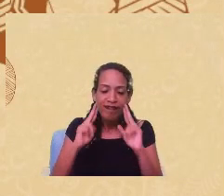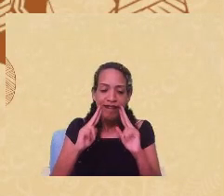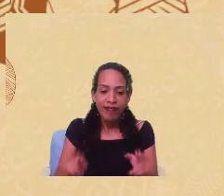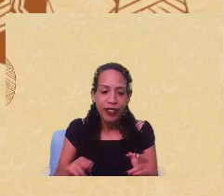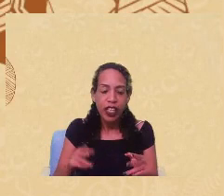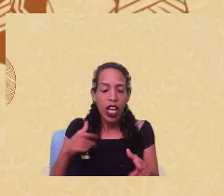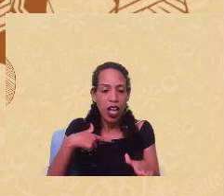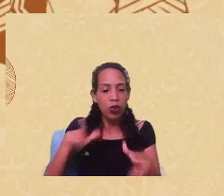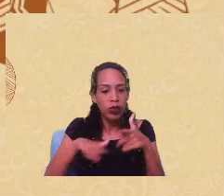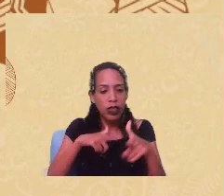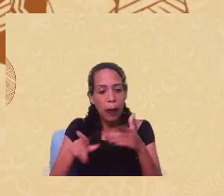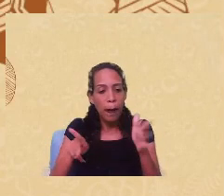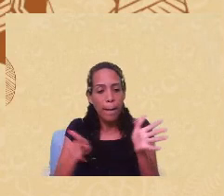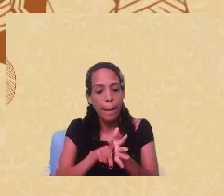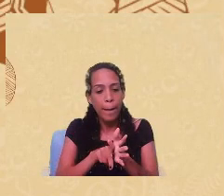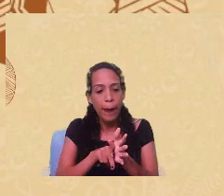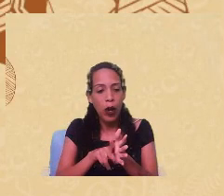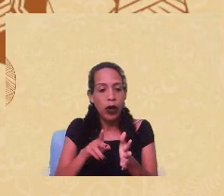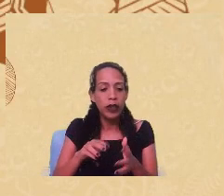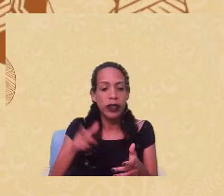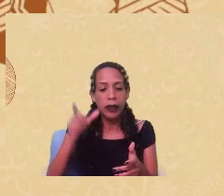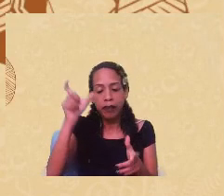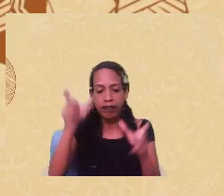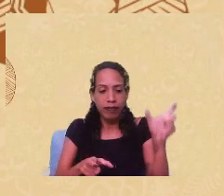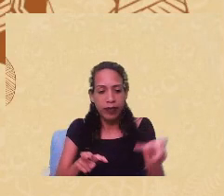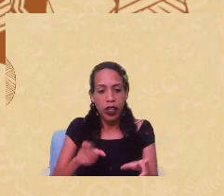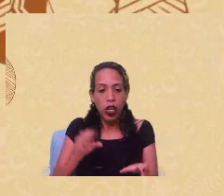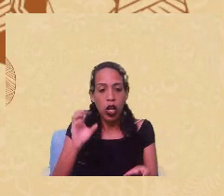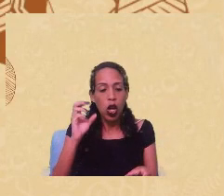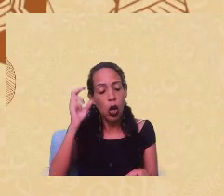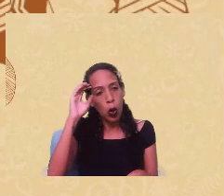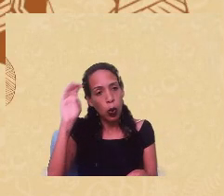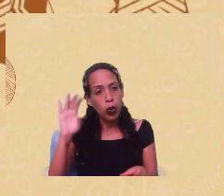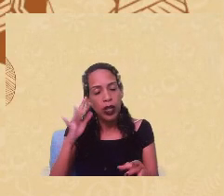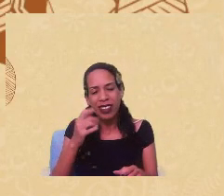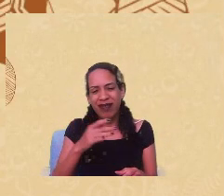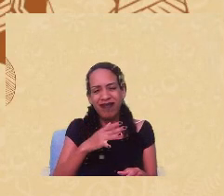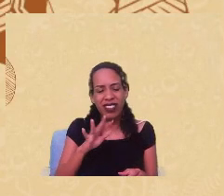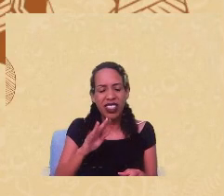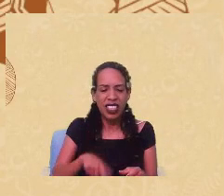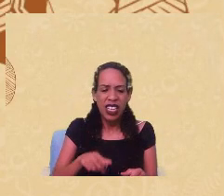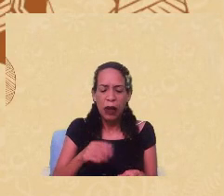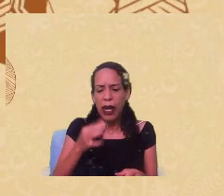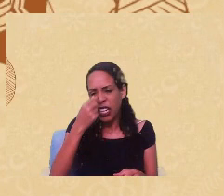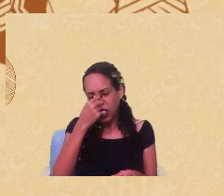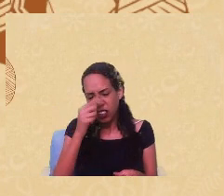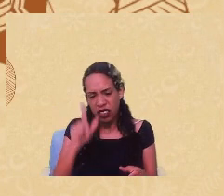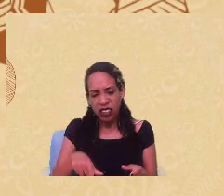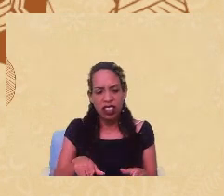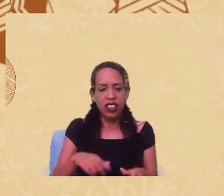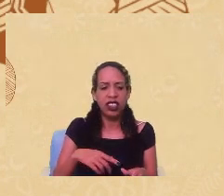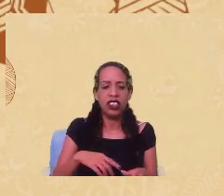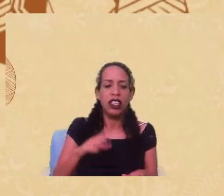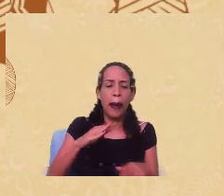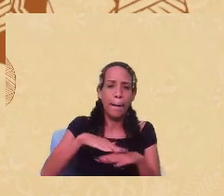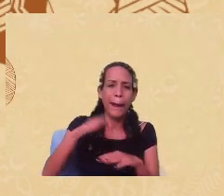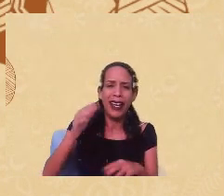as suas próprias premissas pessoais, culturais, religiosas, e por religiosas majoritariamente cristãs,